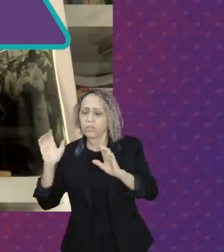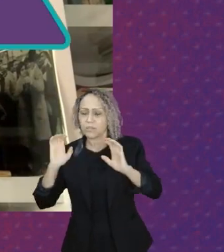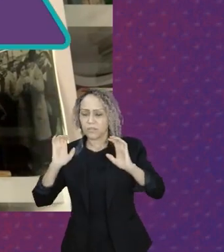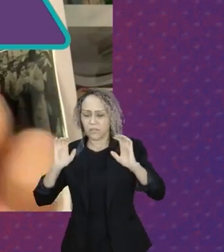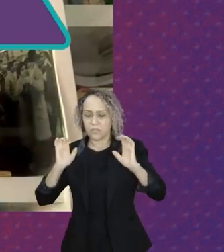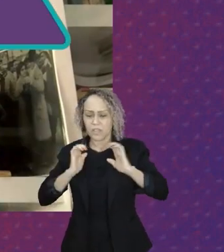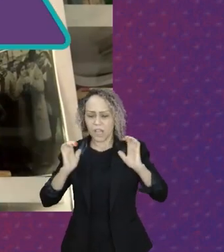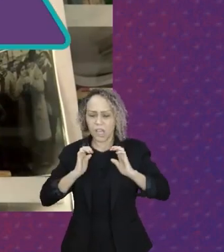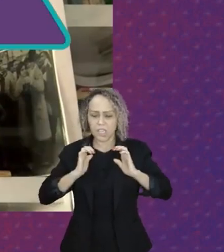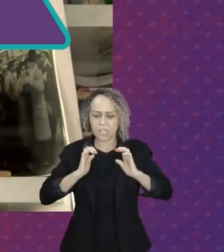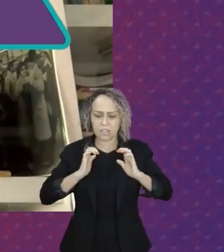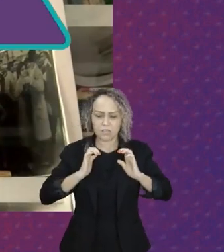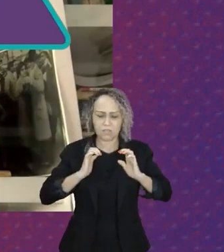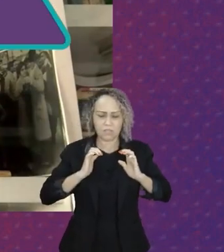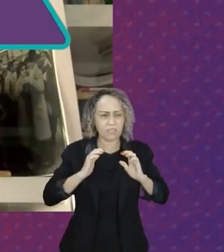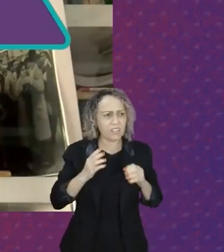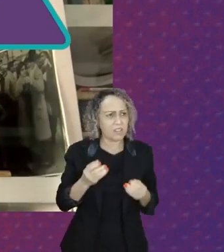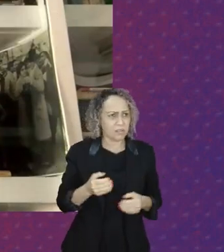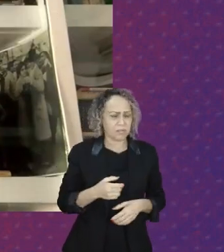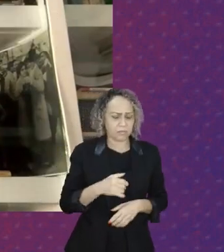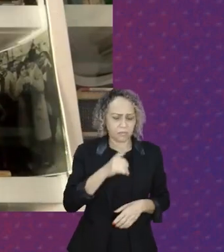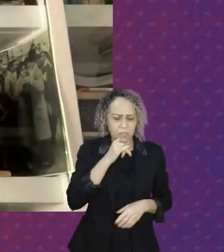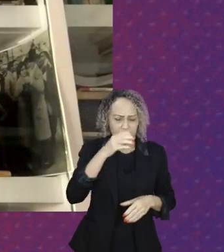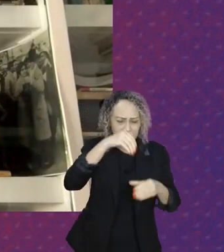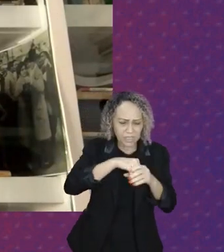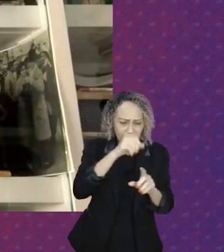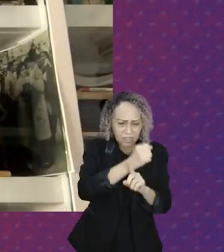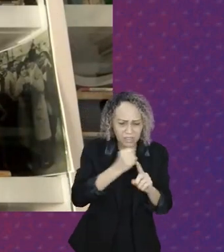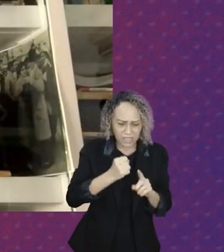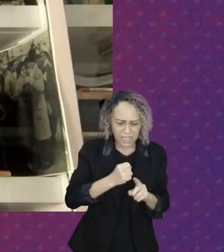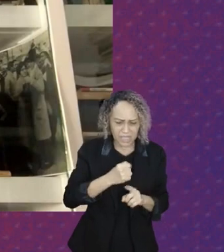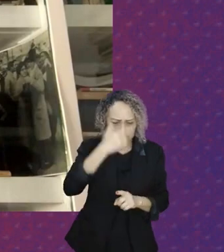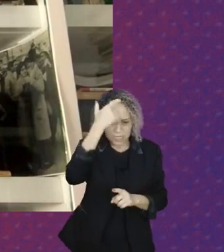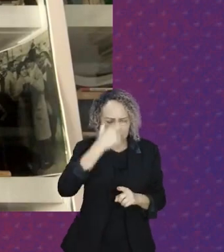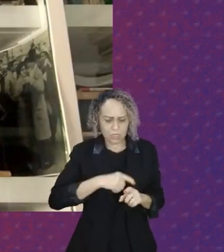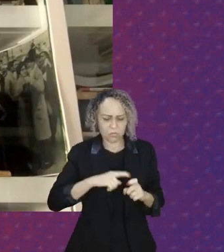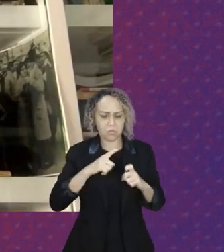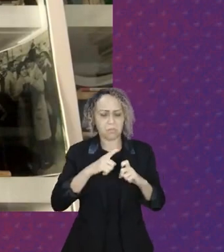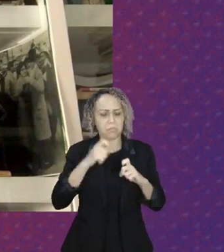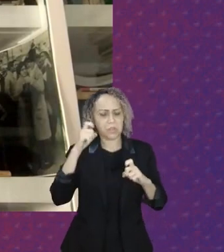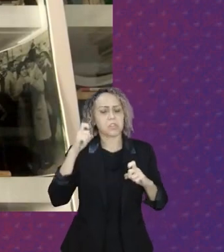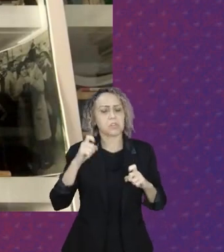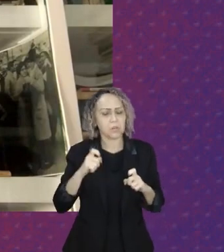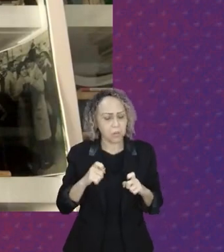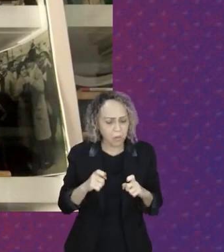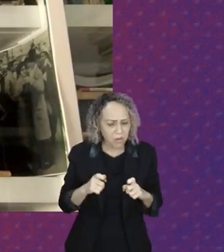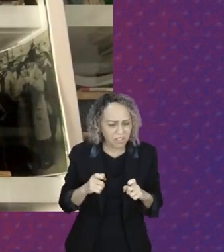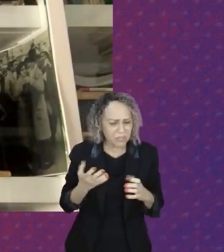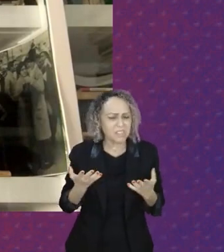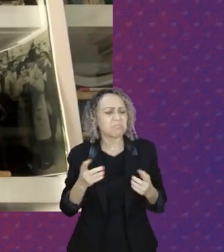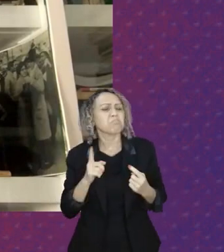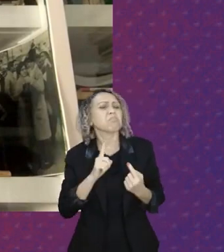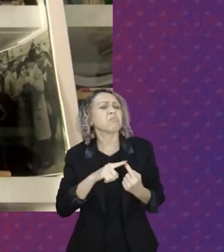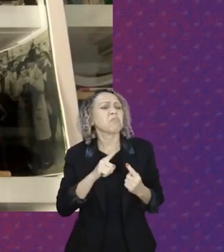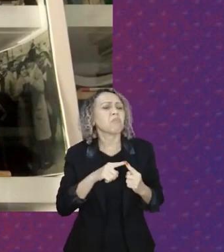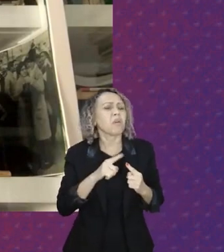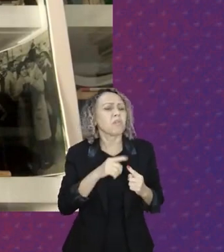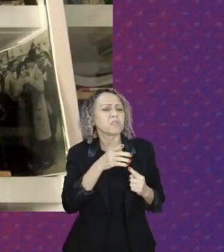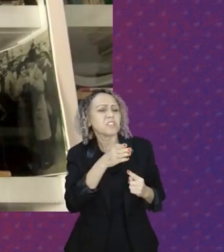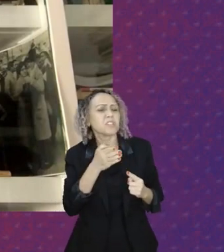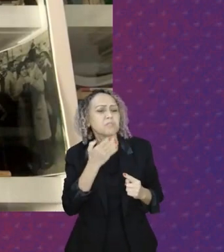sociedade que nós vivemos nesse momento histórico? Significa um discurso para a